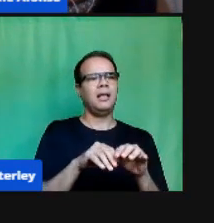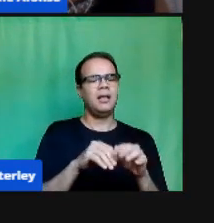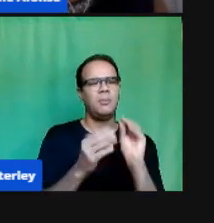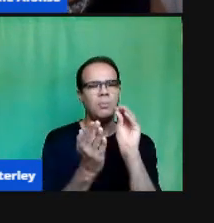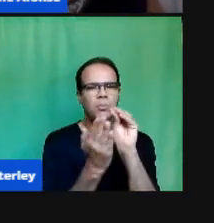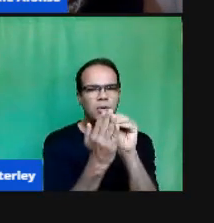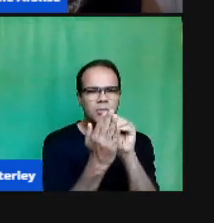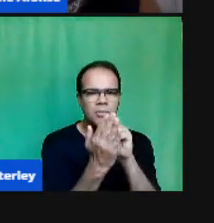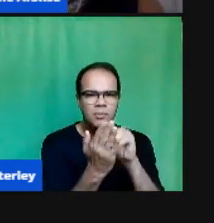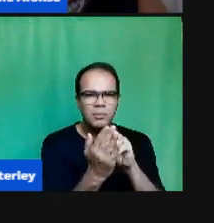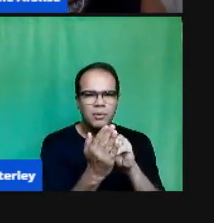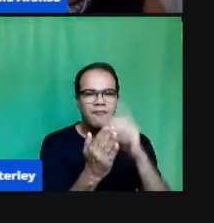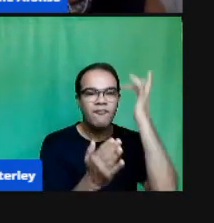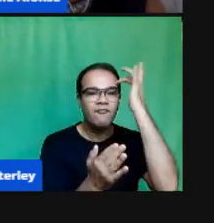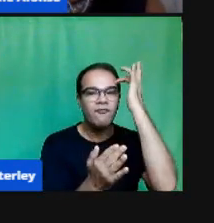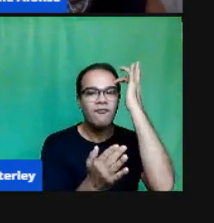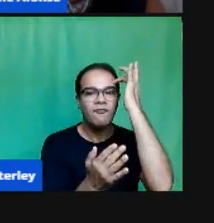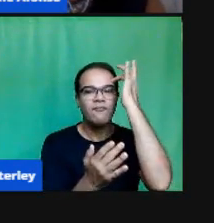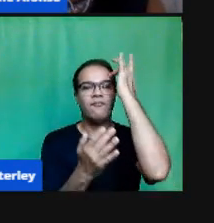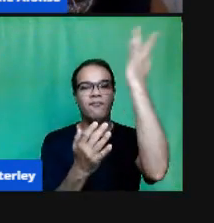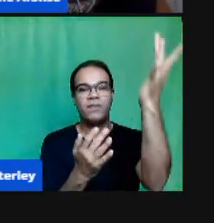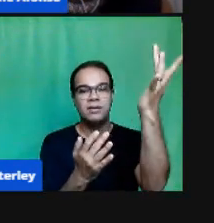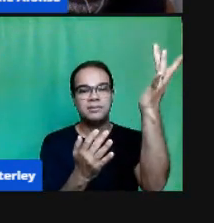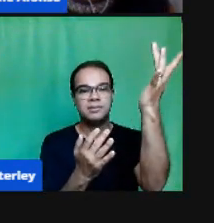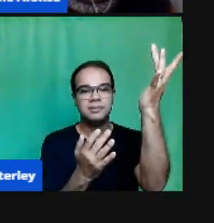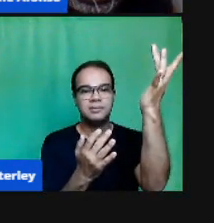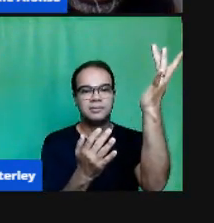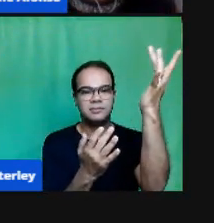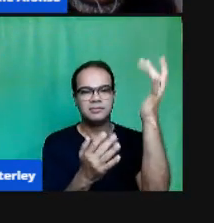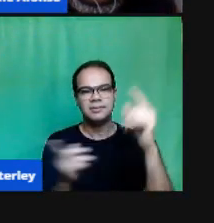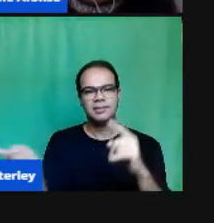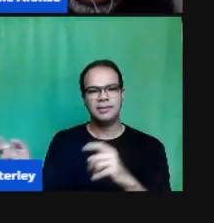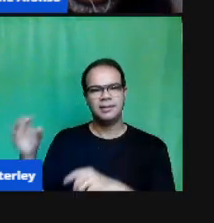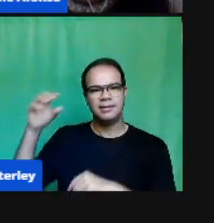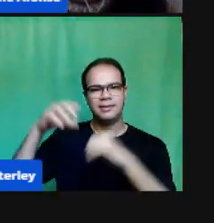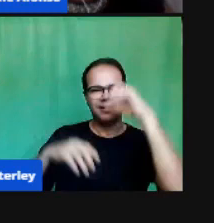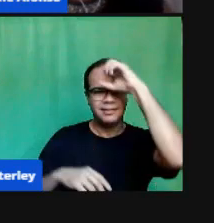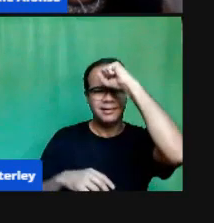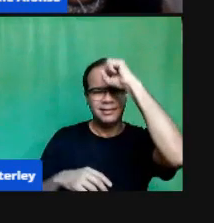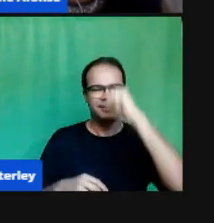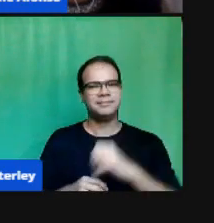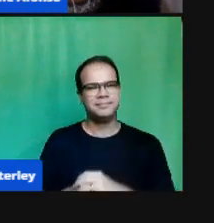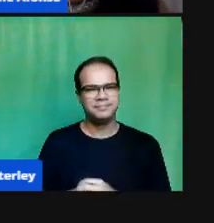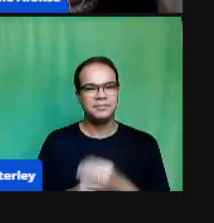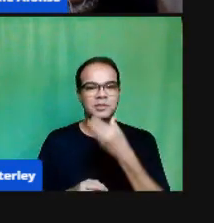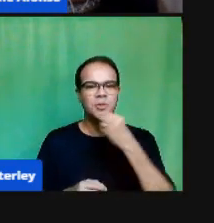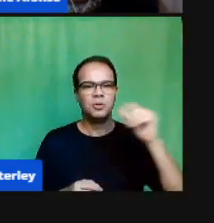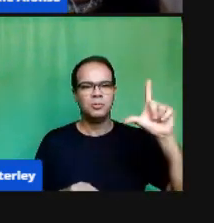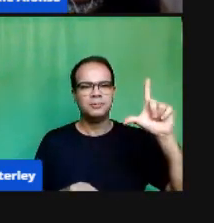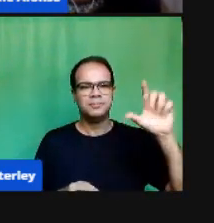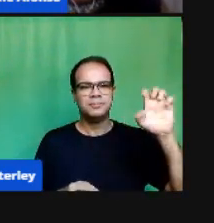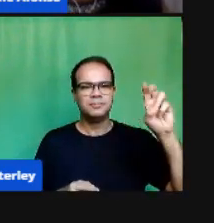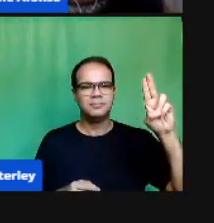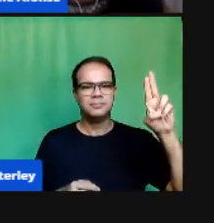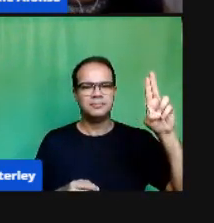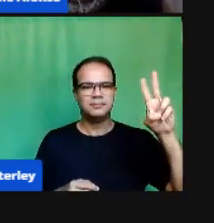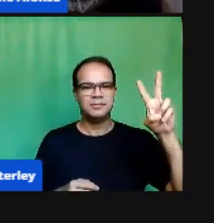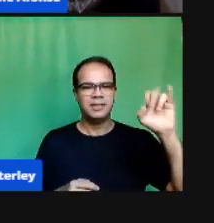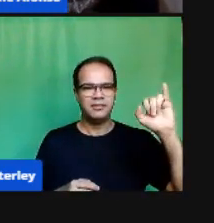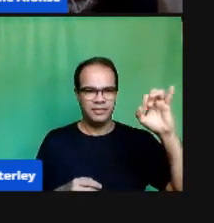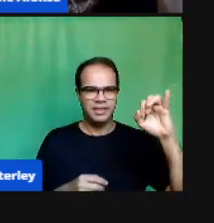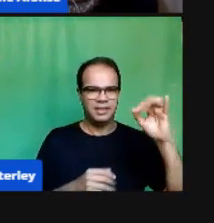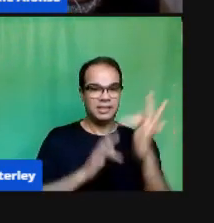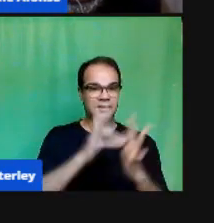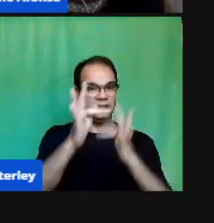Como diz Levi Quando ele afirma As tecnologias Da comunicação Não Substitui O professor